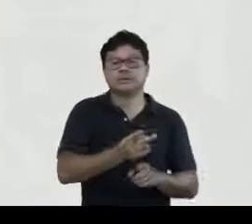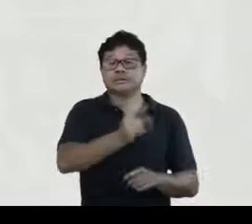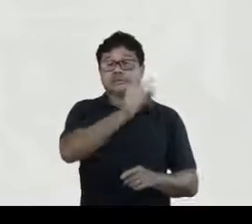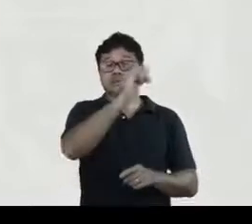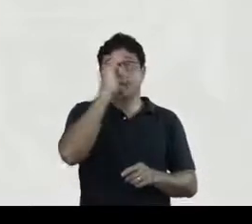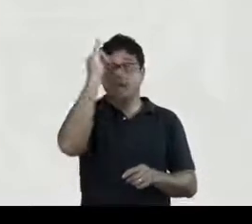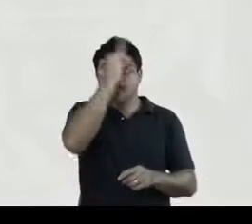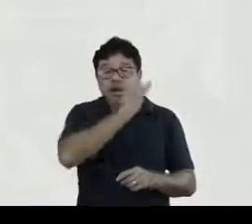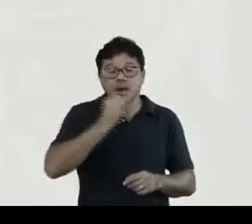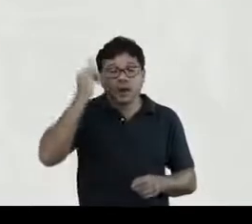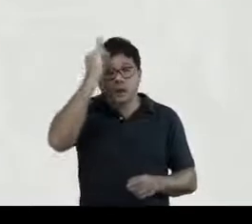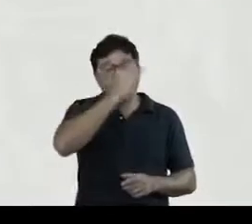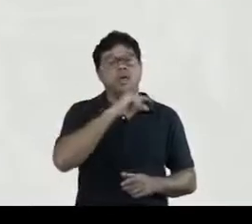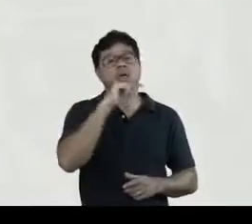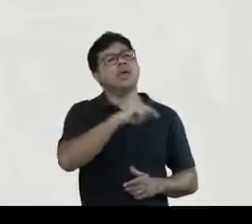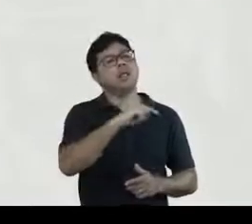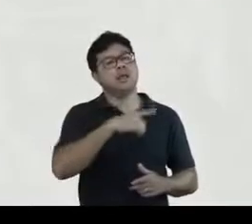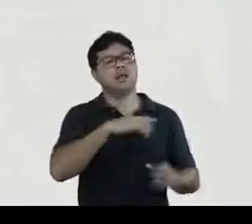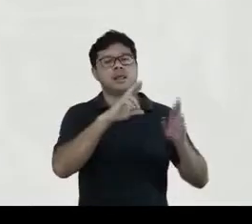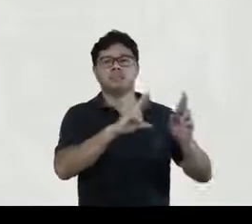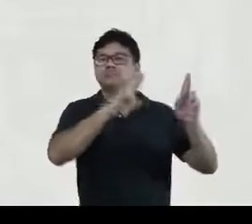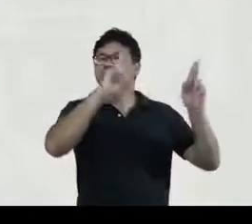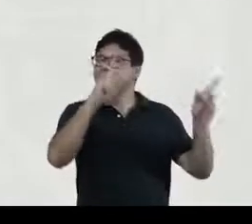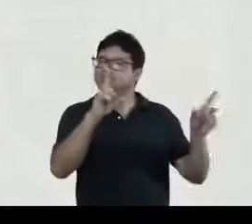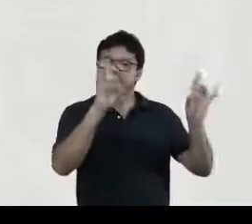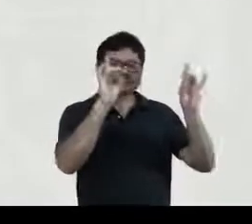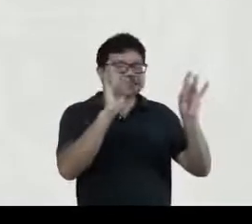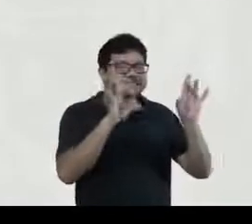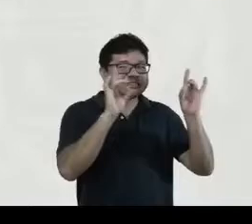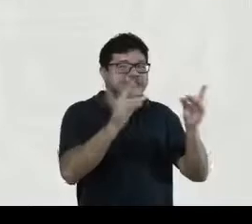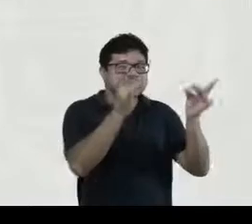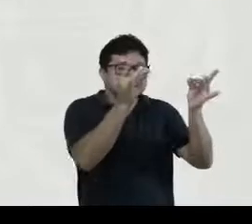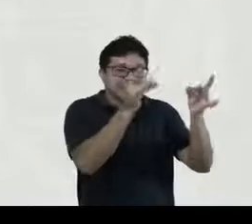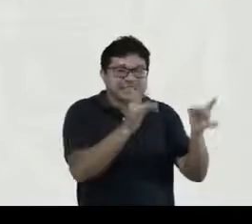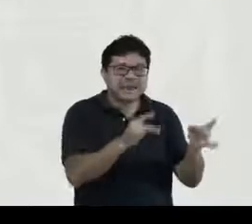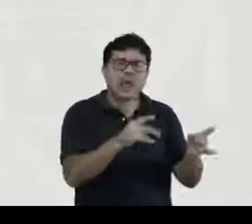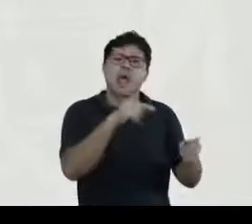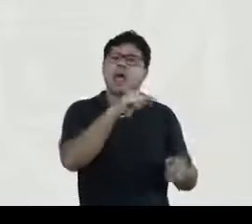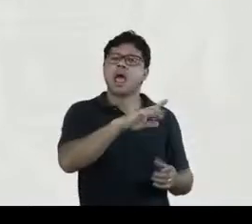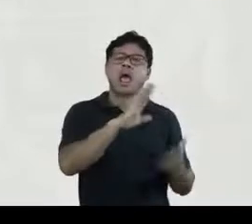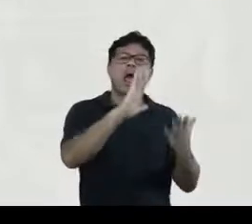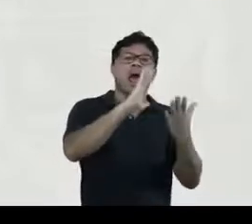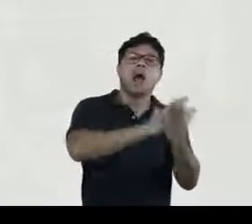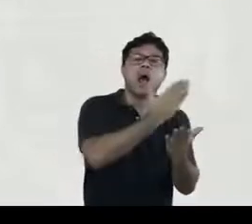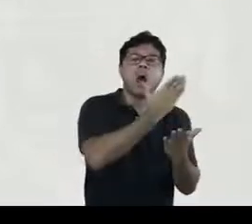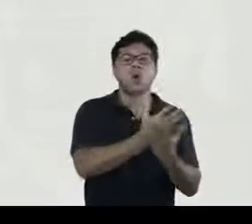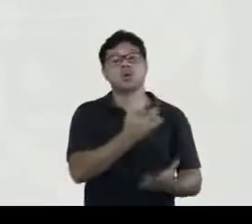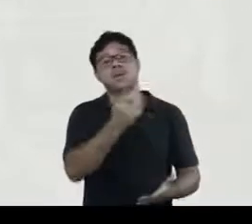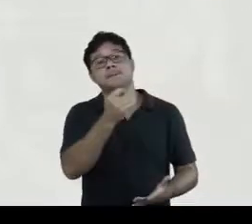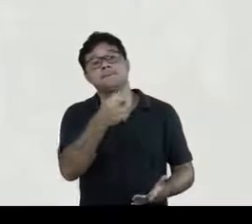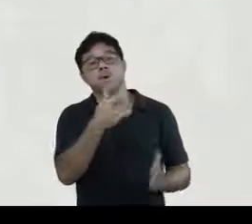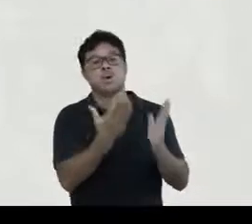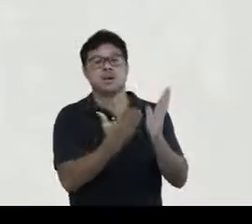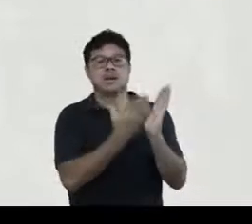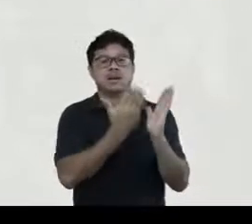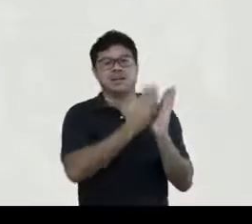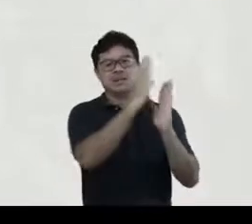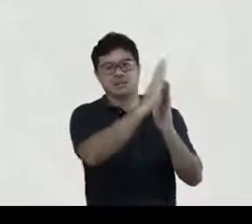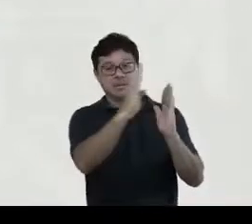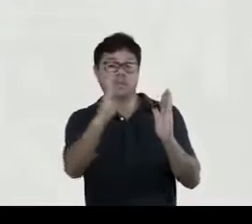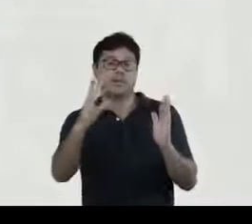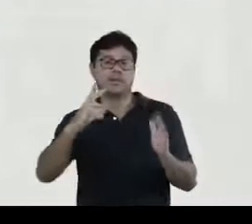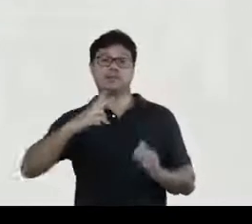antigas elas têm uma especificidade posto que são apenas algumas poucas bibliotecas